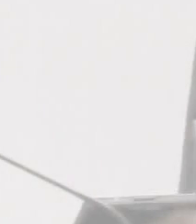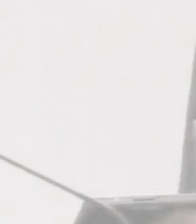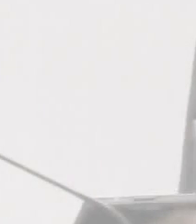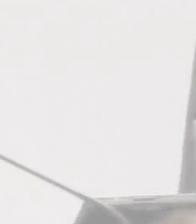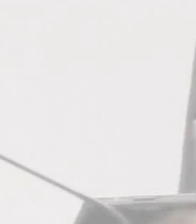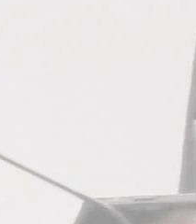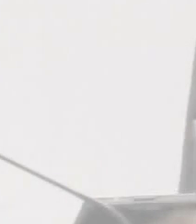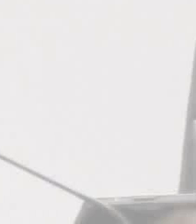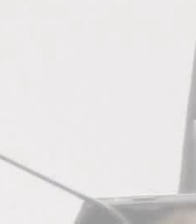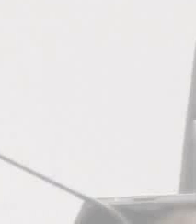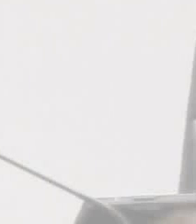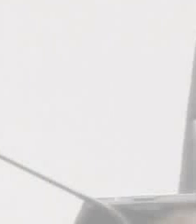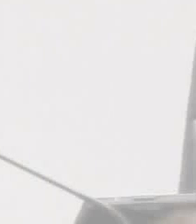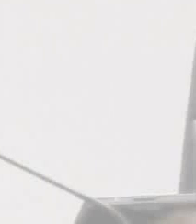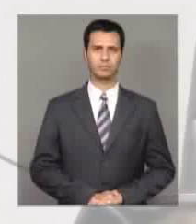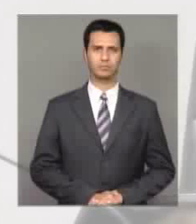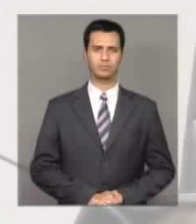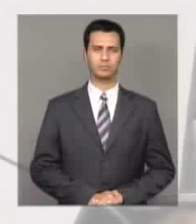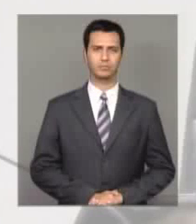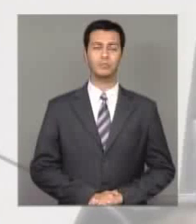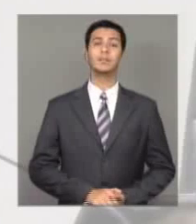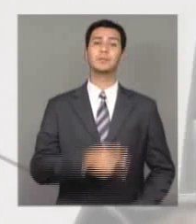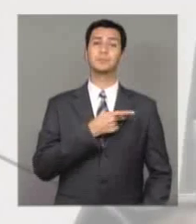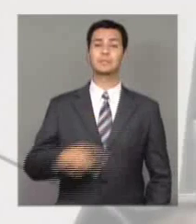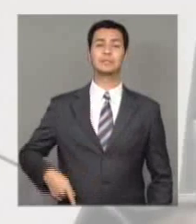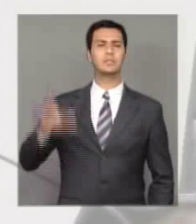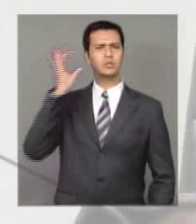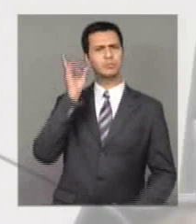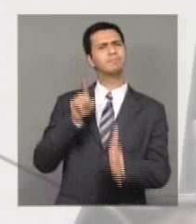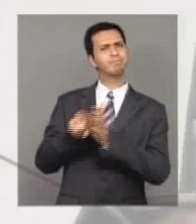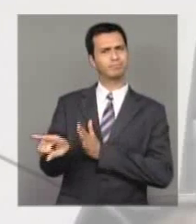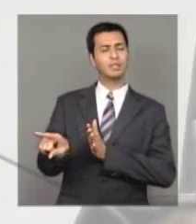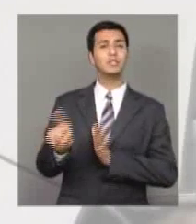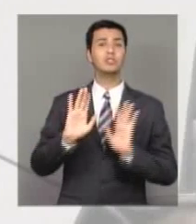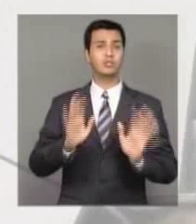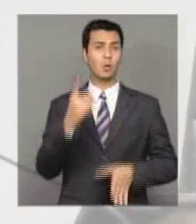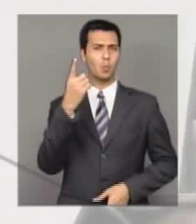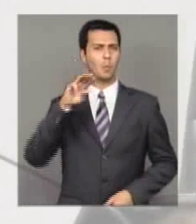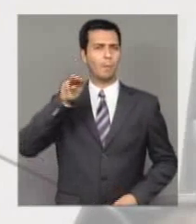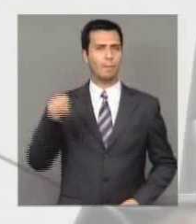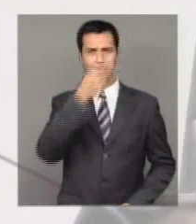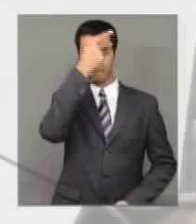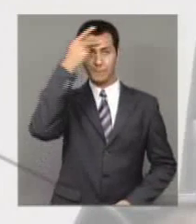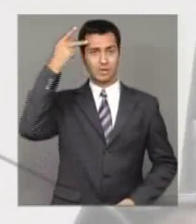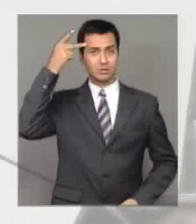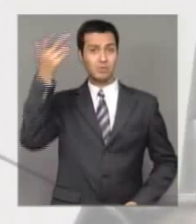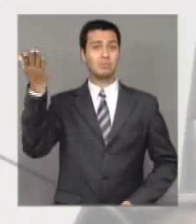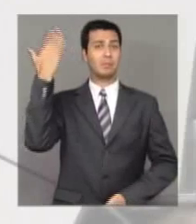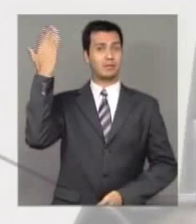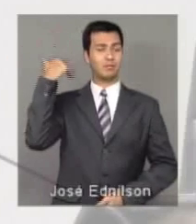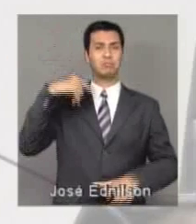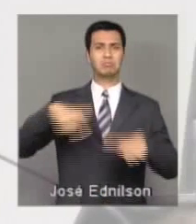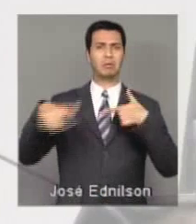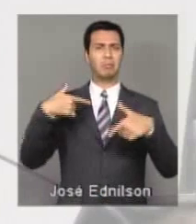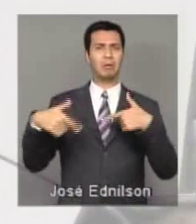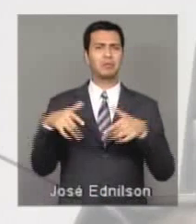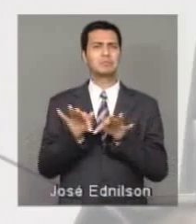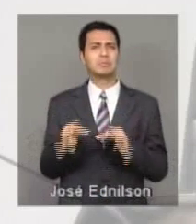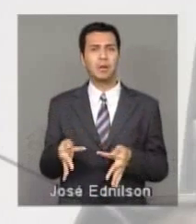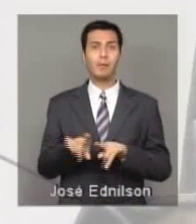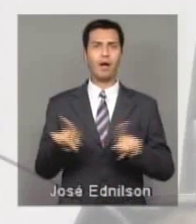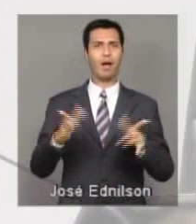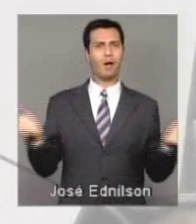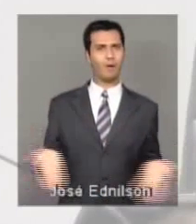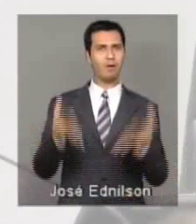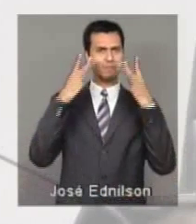Café com a Presidenta Presidenta, mais de um milhão de pessoas saíram da informalidade e agora são donas de seu